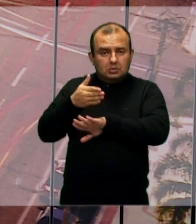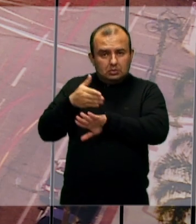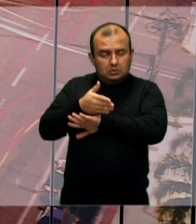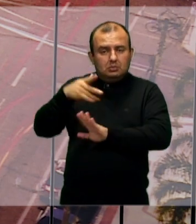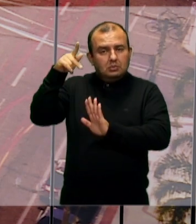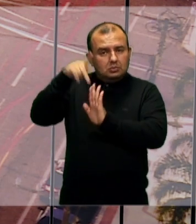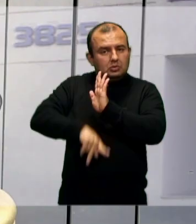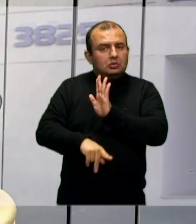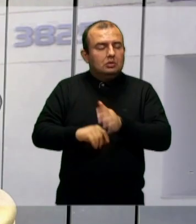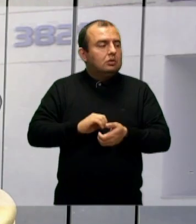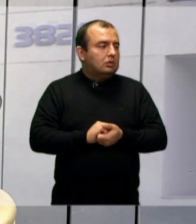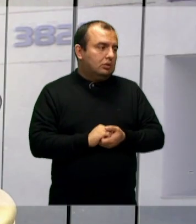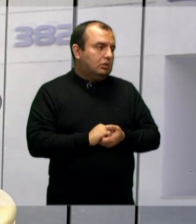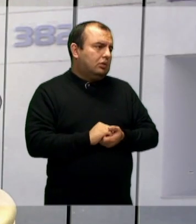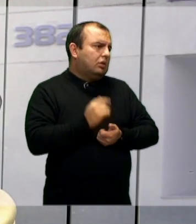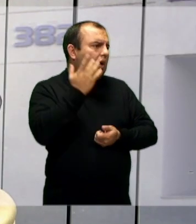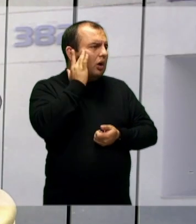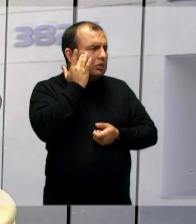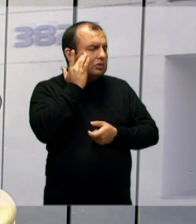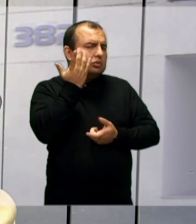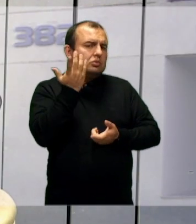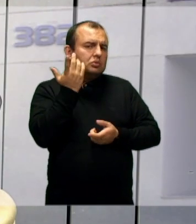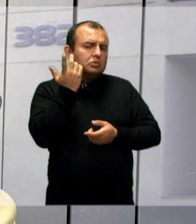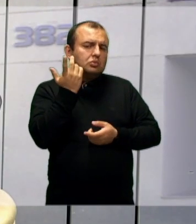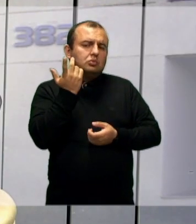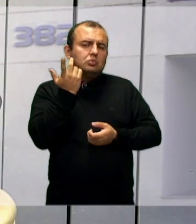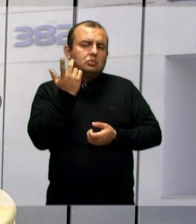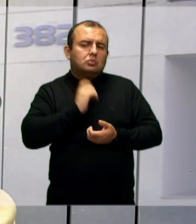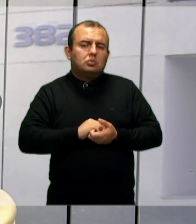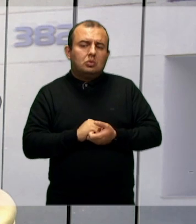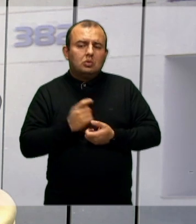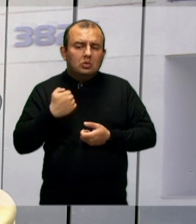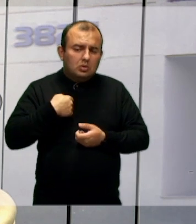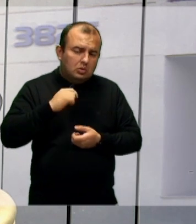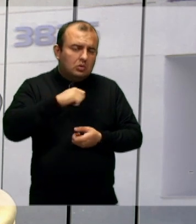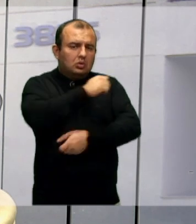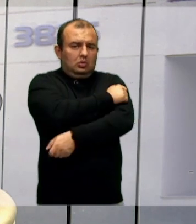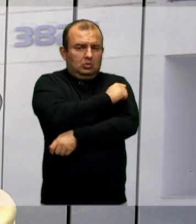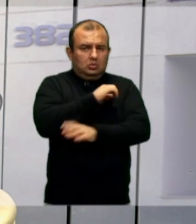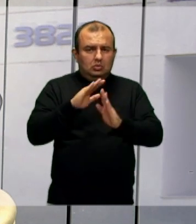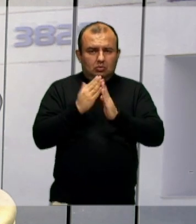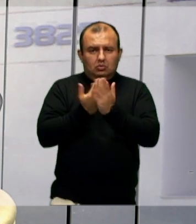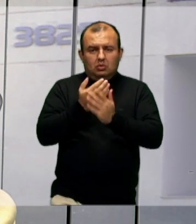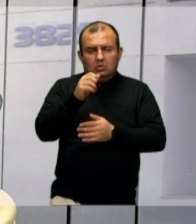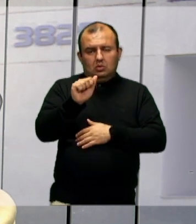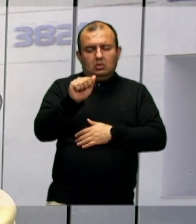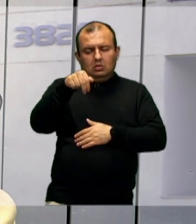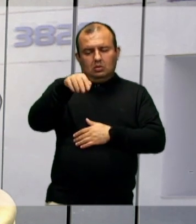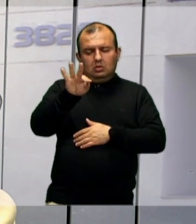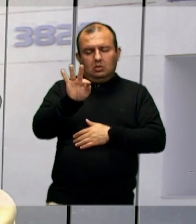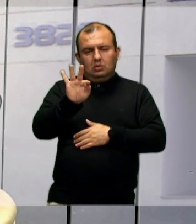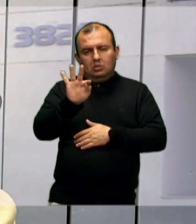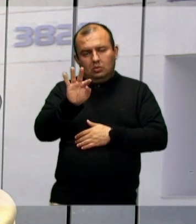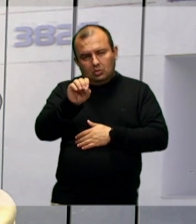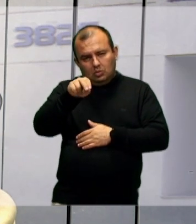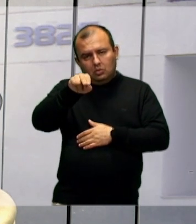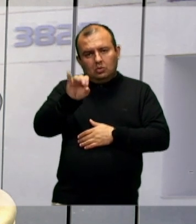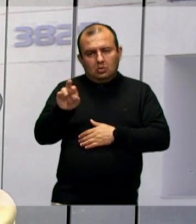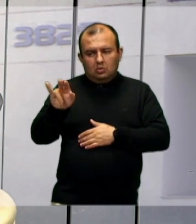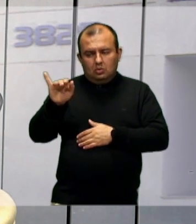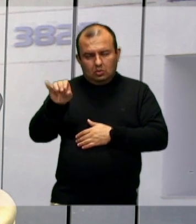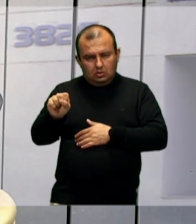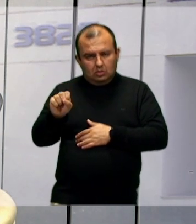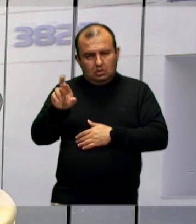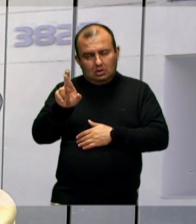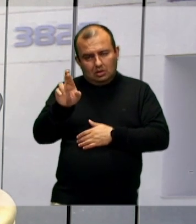do projeto? Eu acho que como aluno da Escola Básica Antônio Ramos, eu sabia que eu podia estar fazendo mudanças